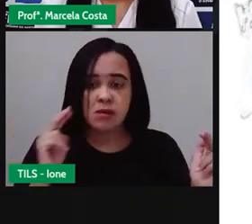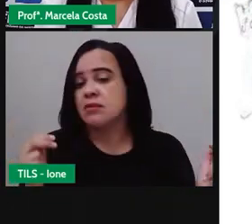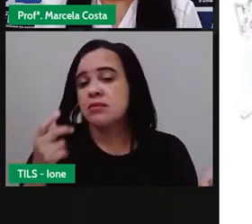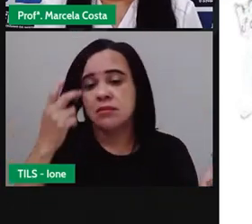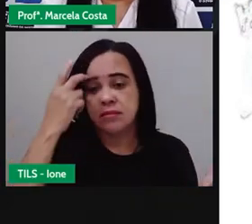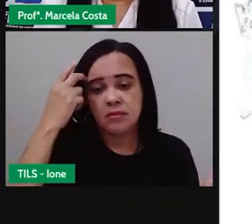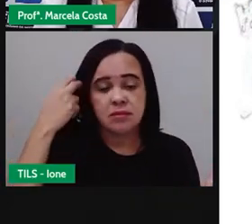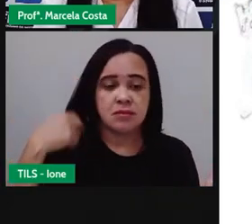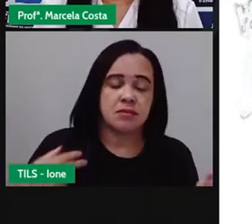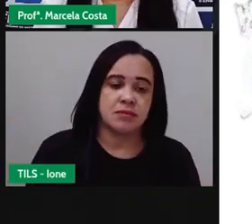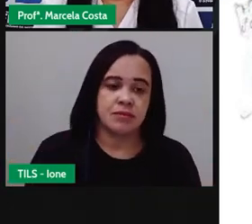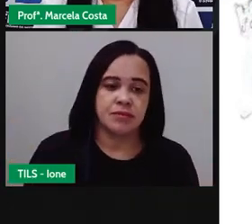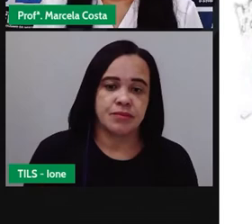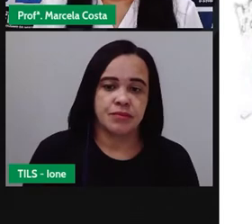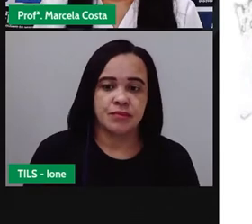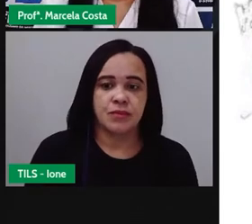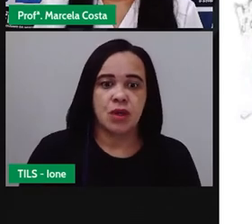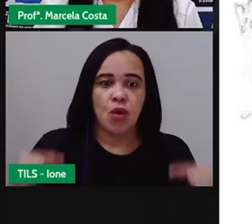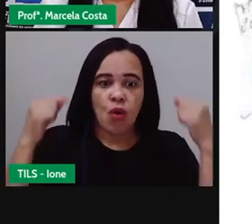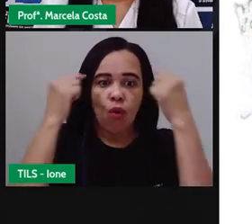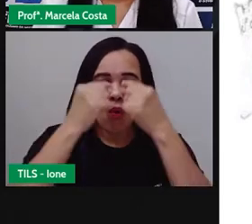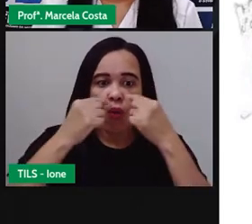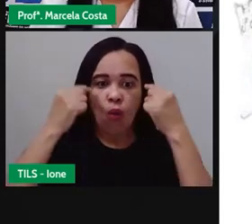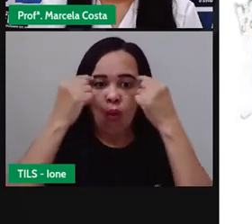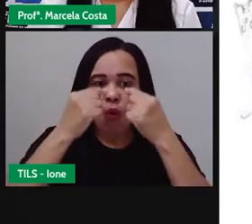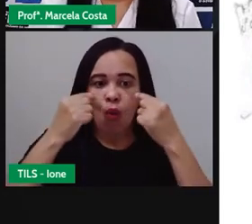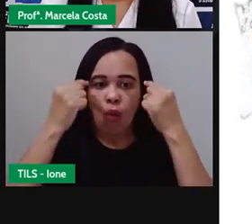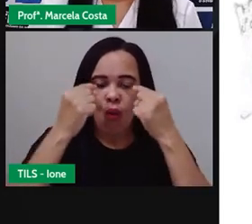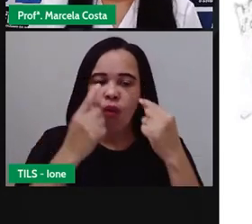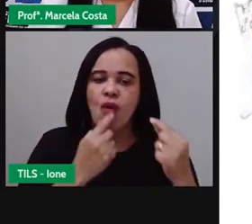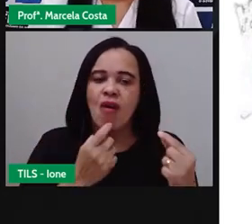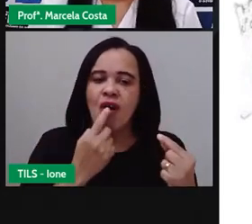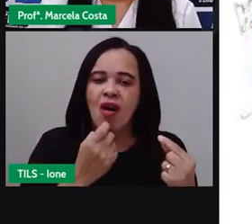e os olhos vermelhos.